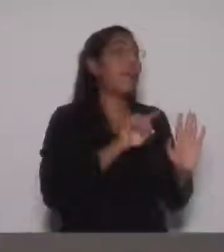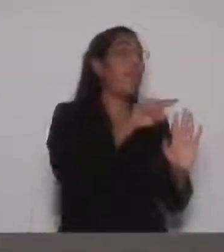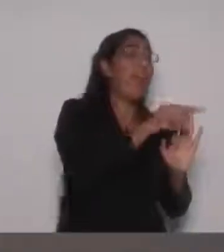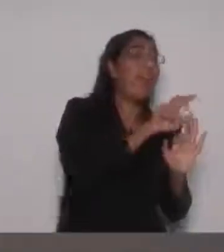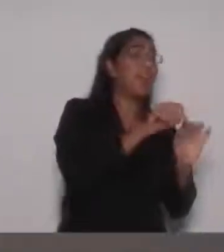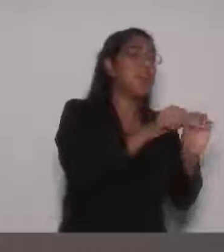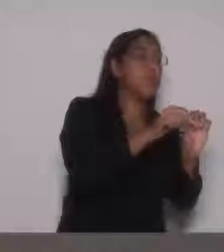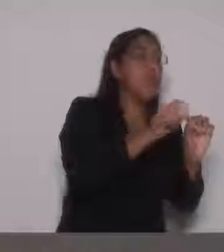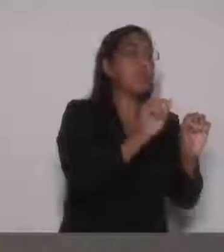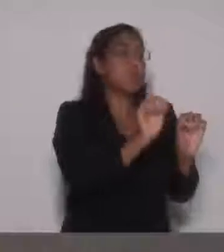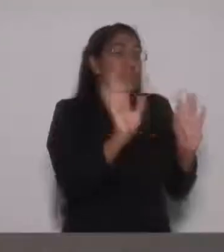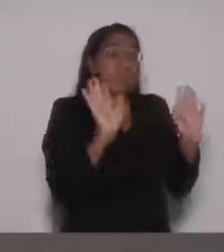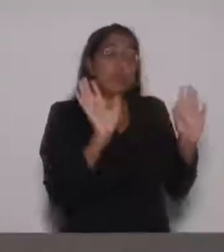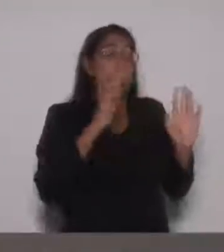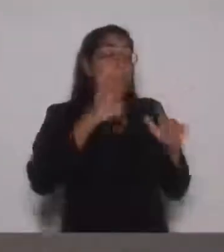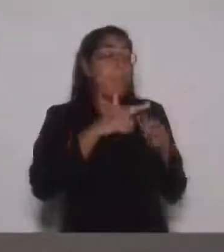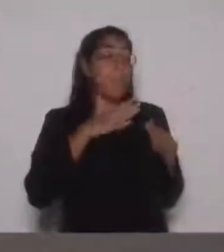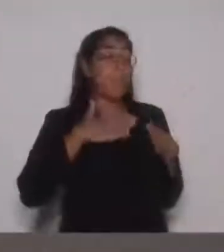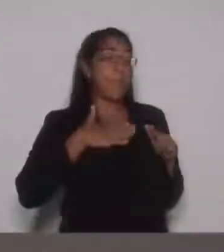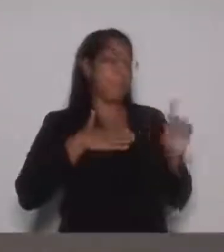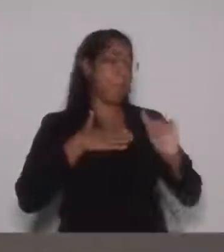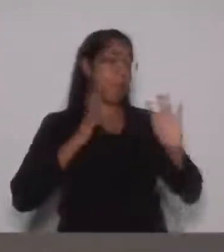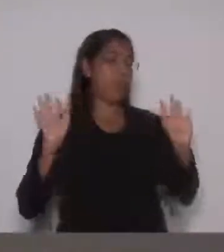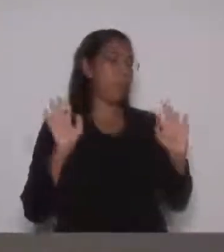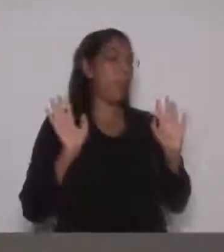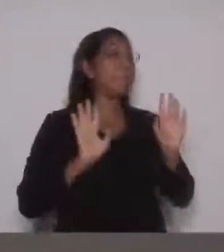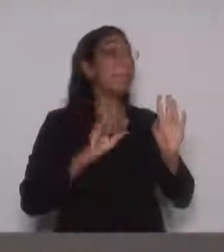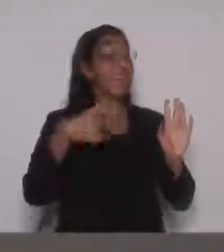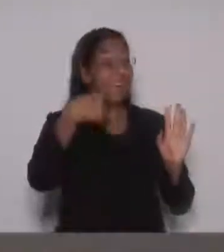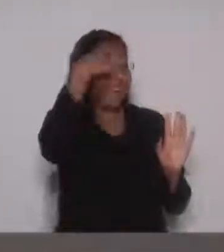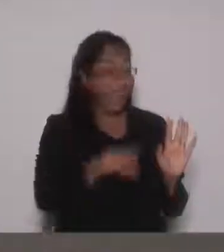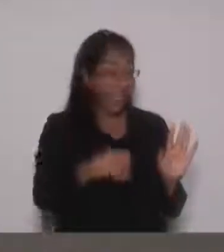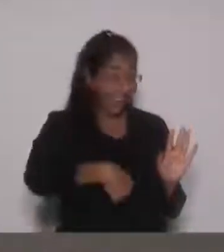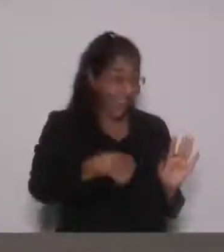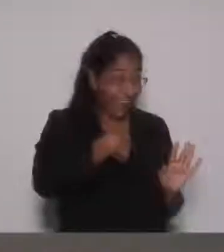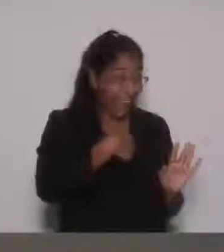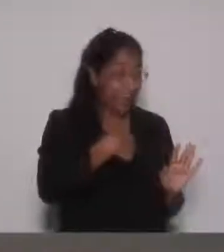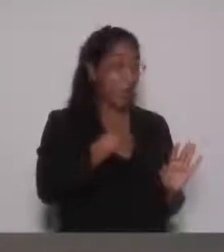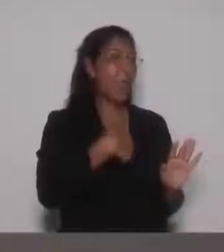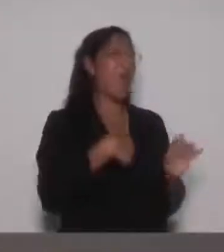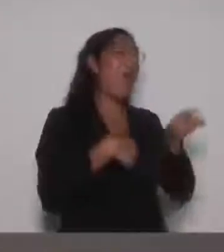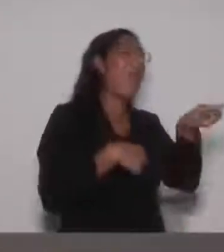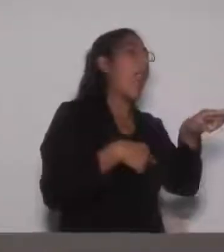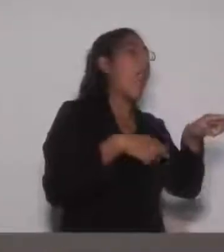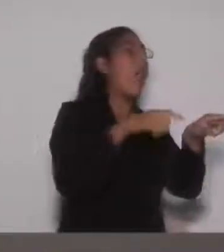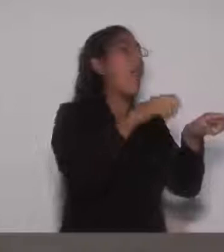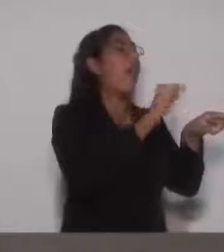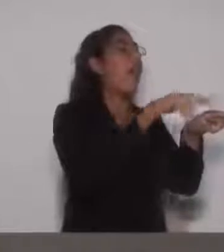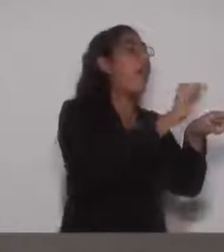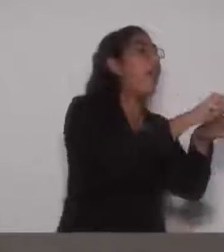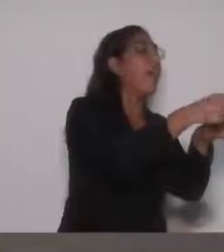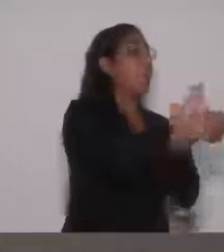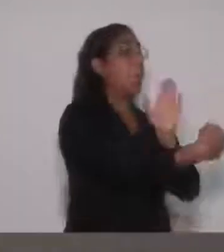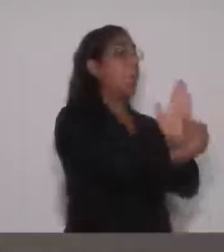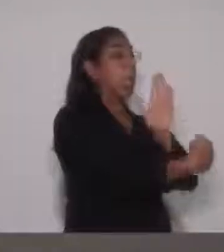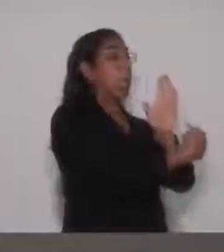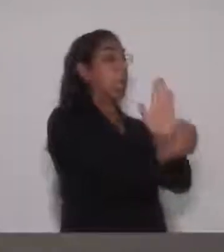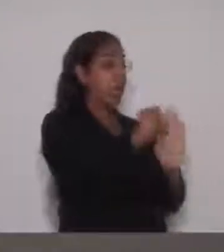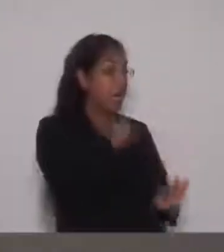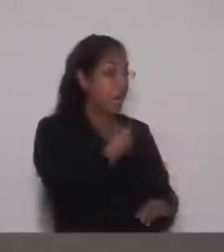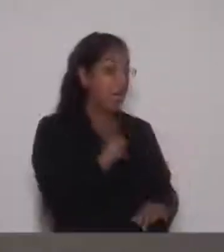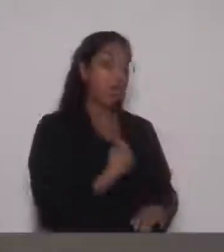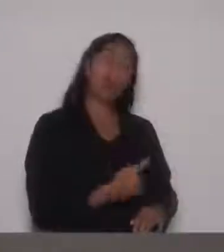deixam de fazer, não é problema meu. Agora, esse vereador não. Esse vereador, nem a senhora e nenhum dos vereadores aqui vai ter a